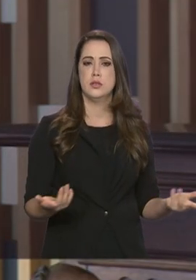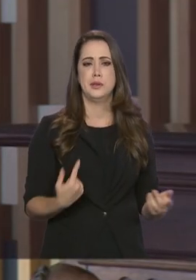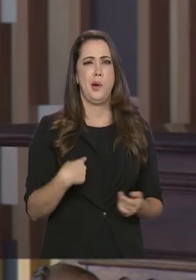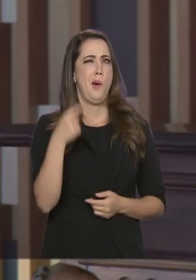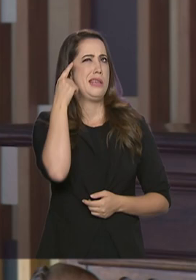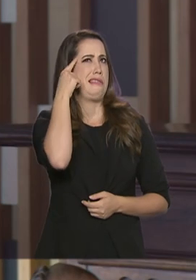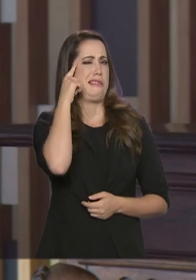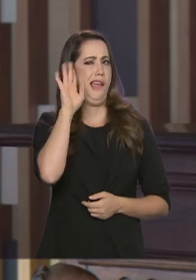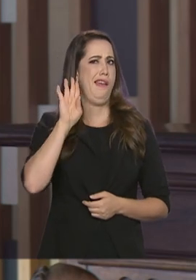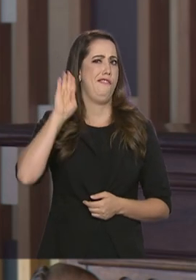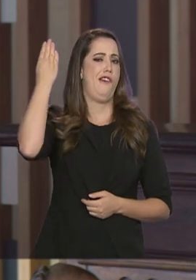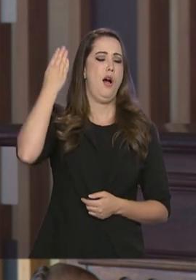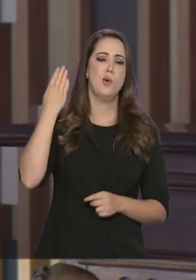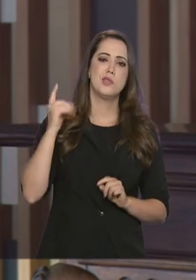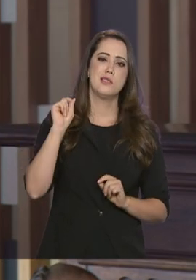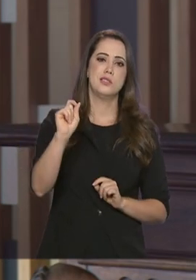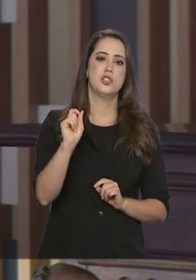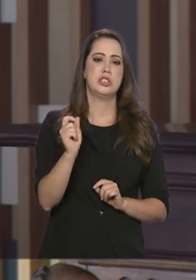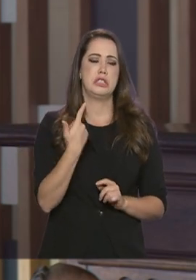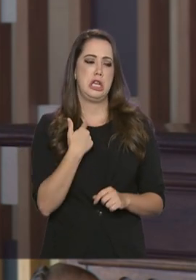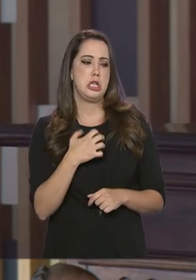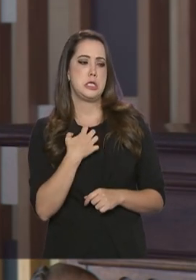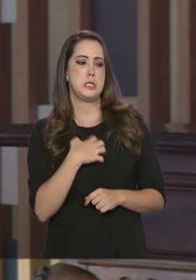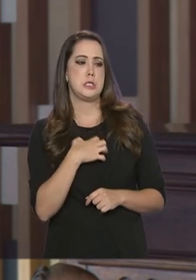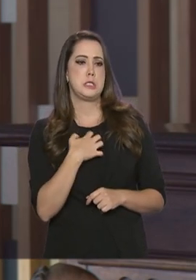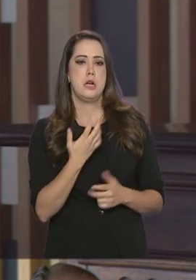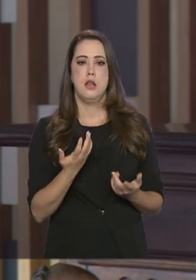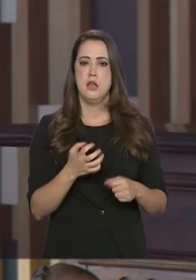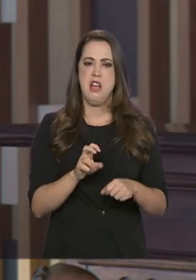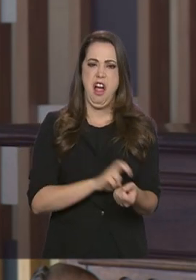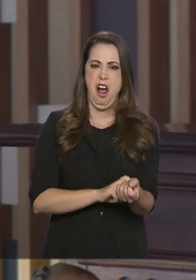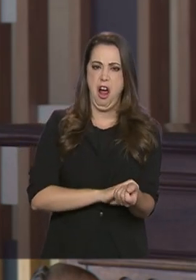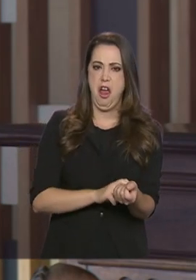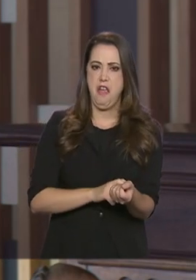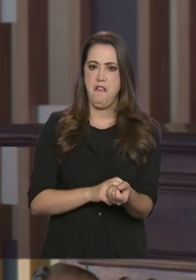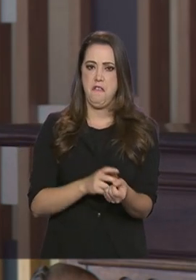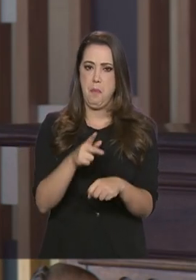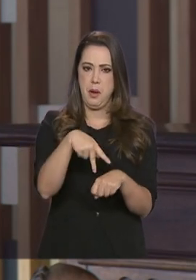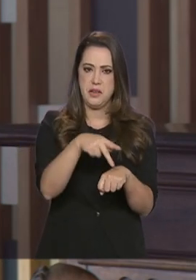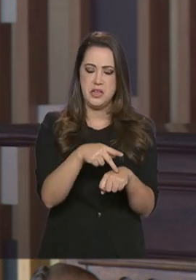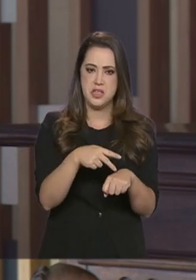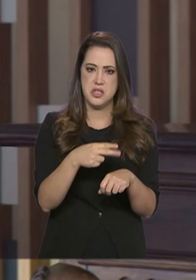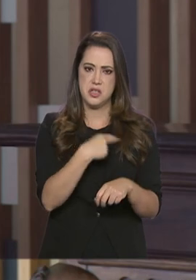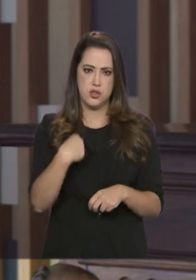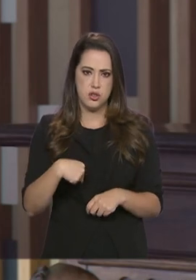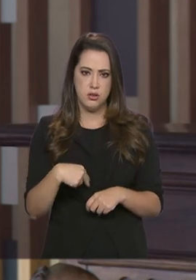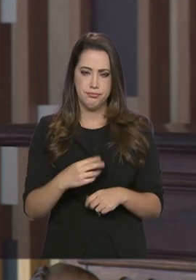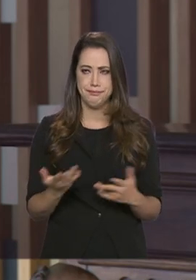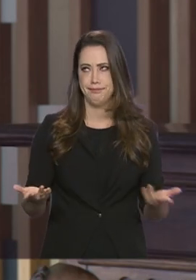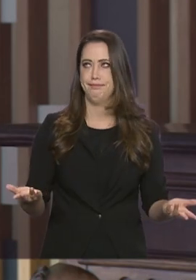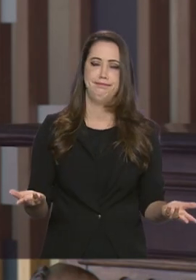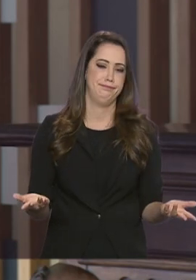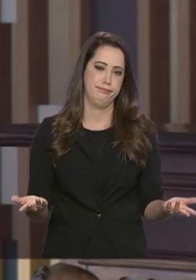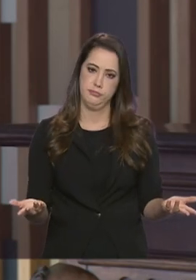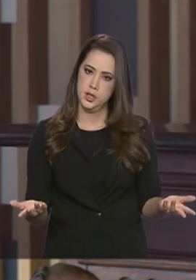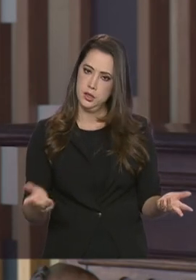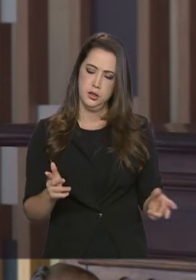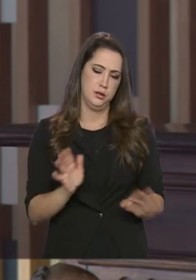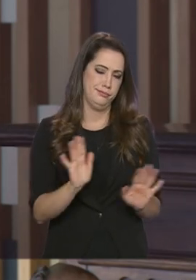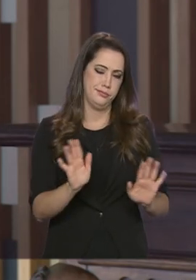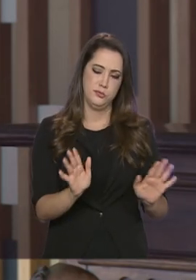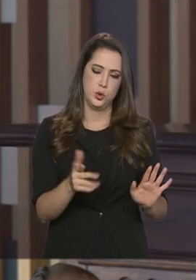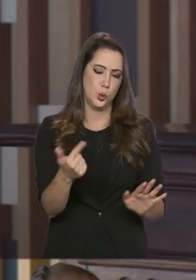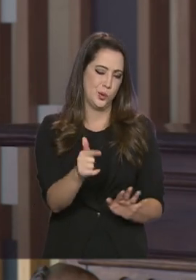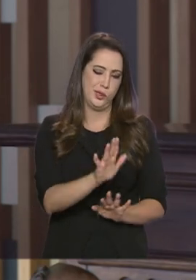que existe alguma animosidade entre nós e a China não encontra nenhum fato para apoiá-la. E